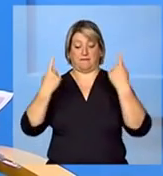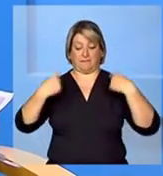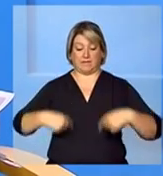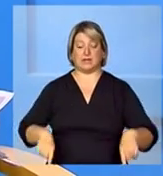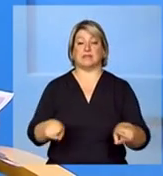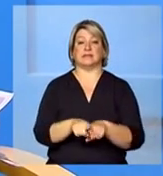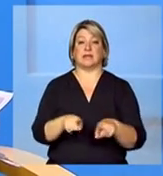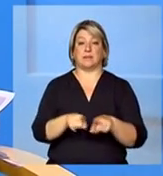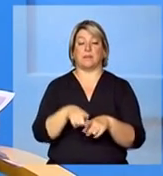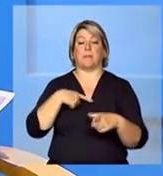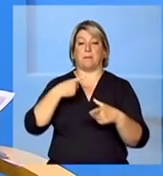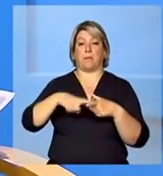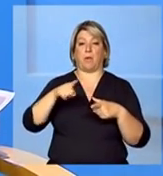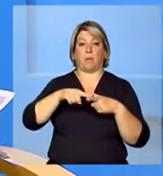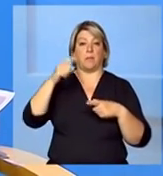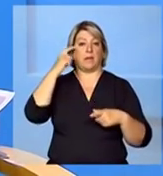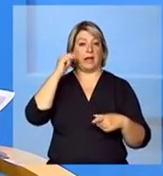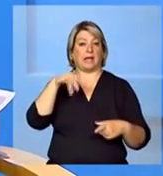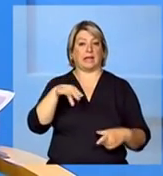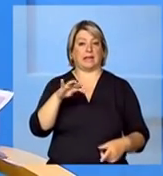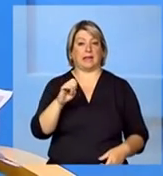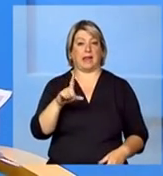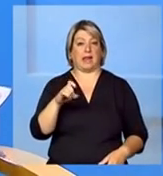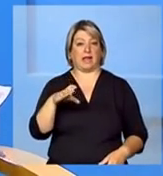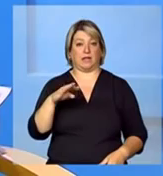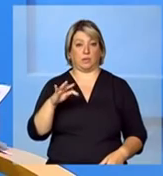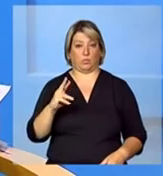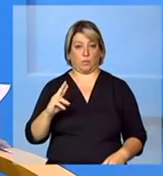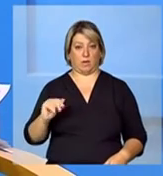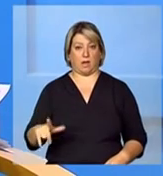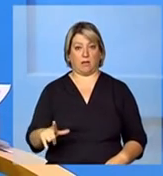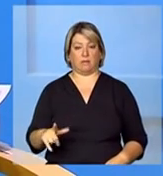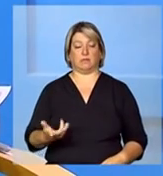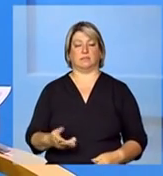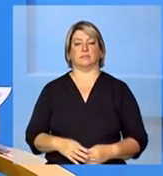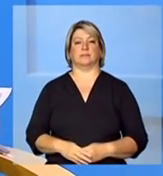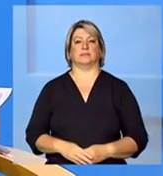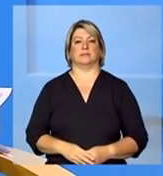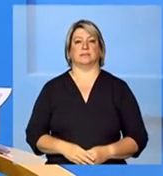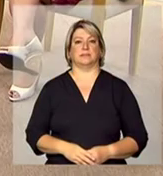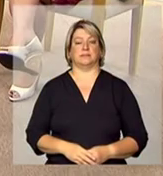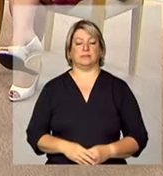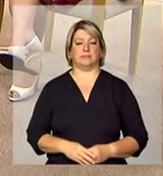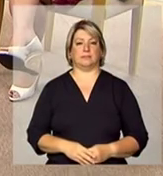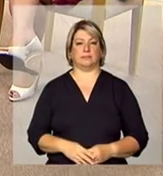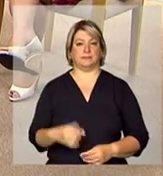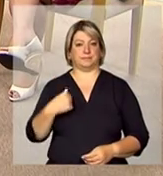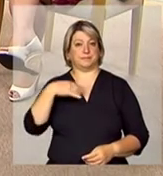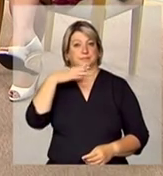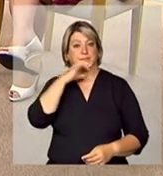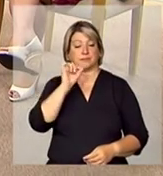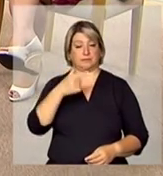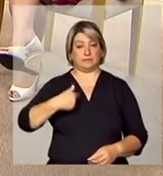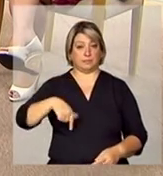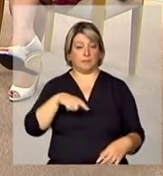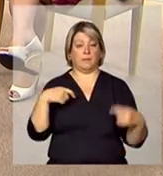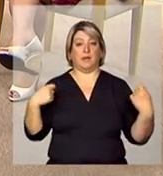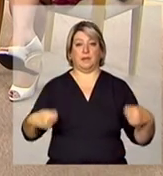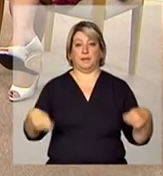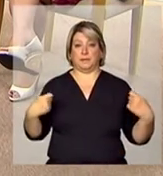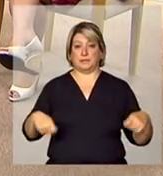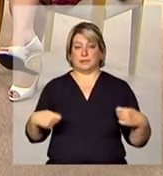déficit intelectual que gera muitas vezes uma maior dependência bom eu acho que a gente precisa avaliar